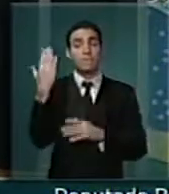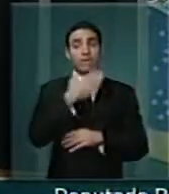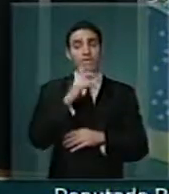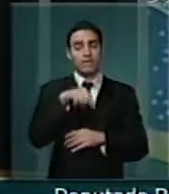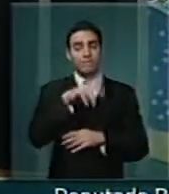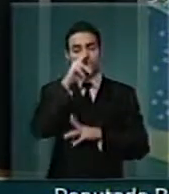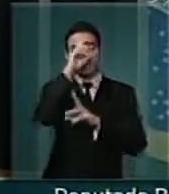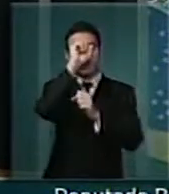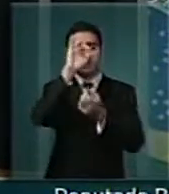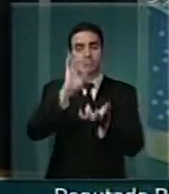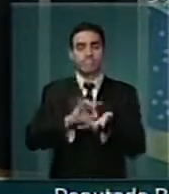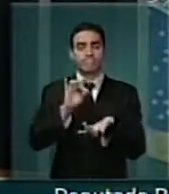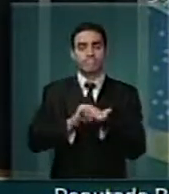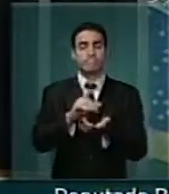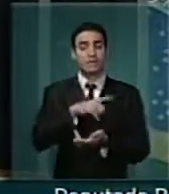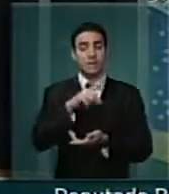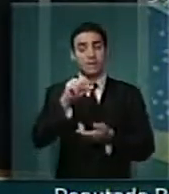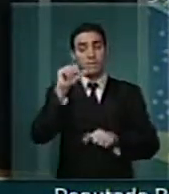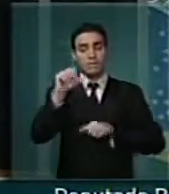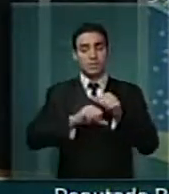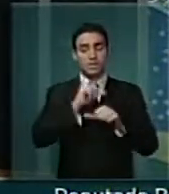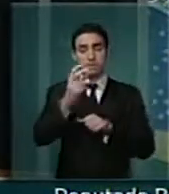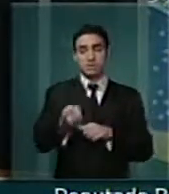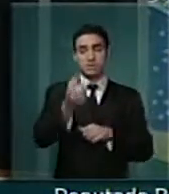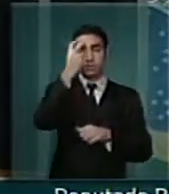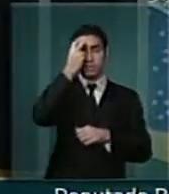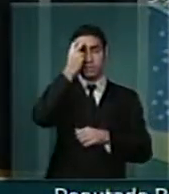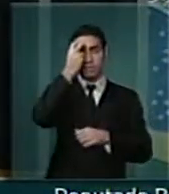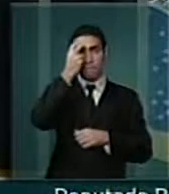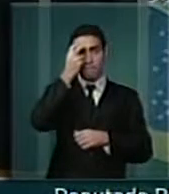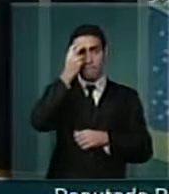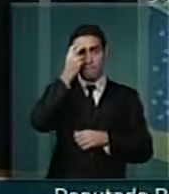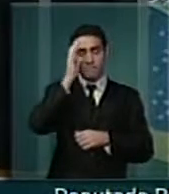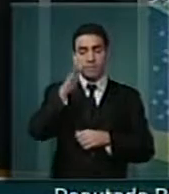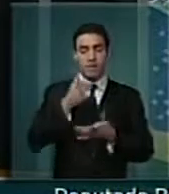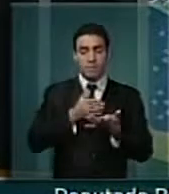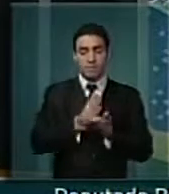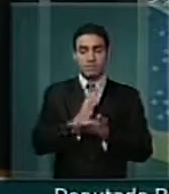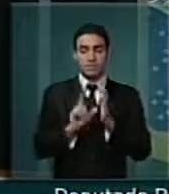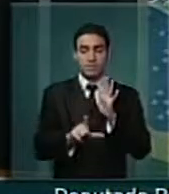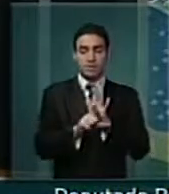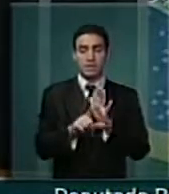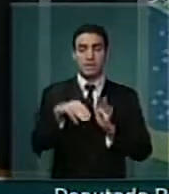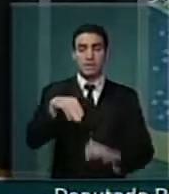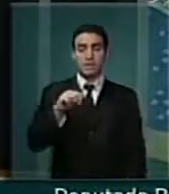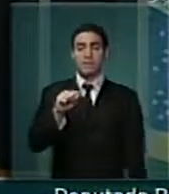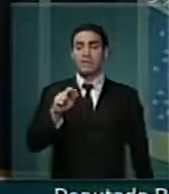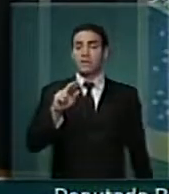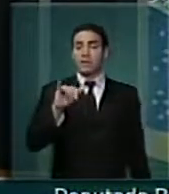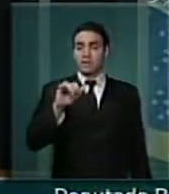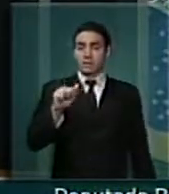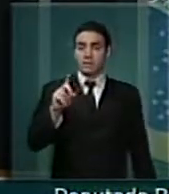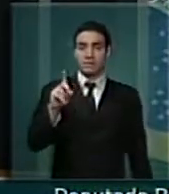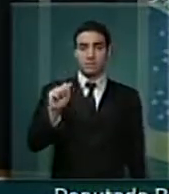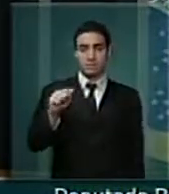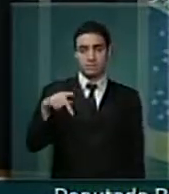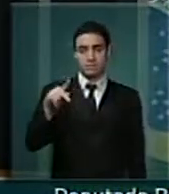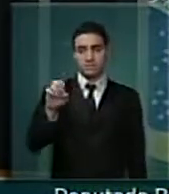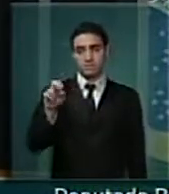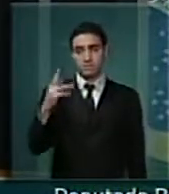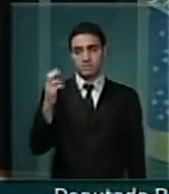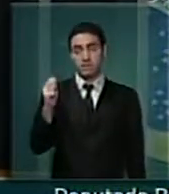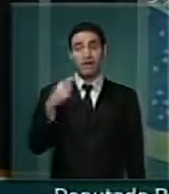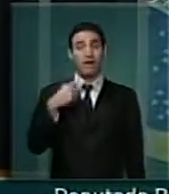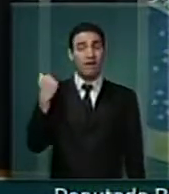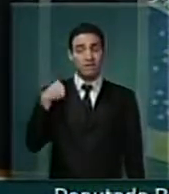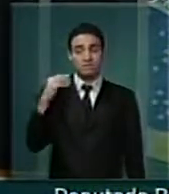forte de que está havendo uma mudança cultural desde a aprovação da Lei Maria da Penha. Antes disso, havia